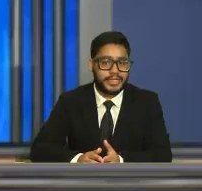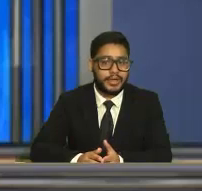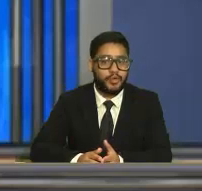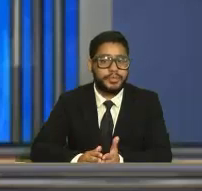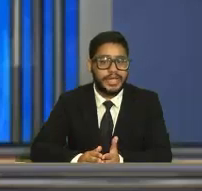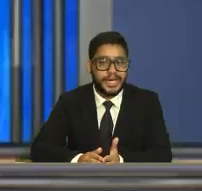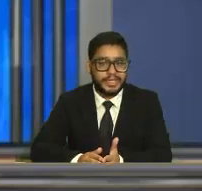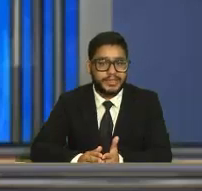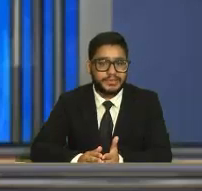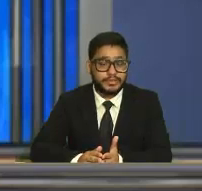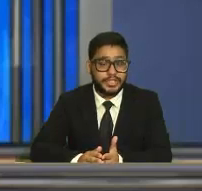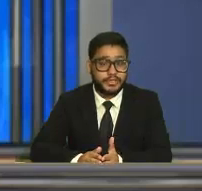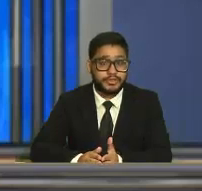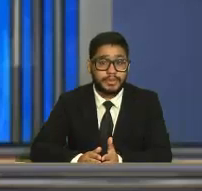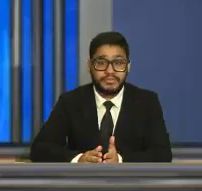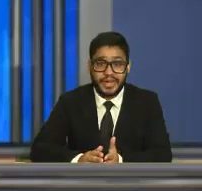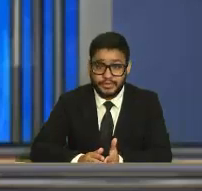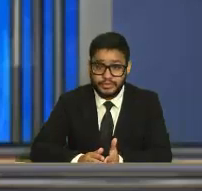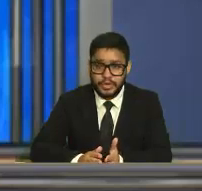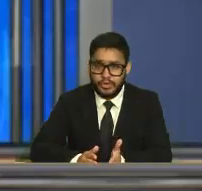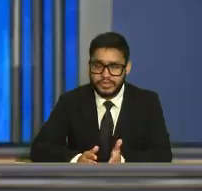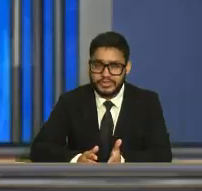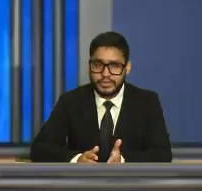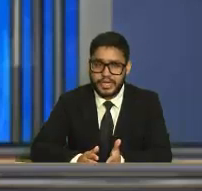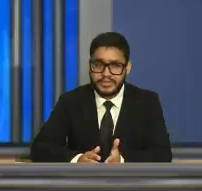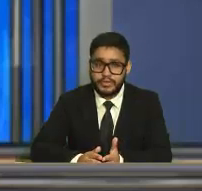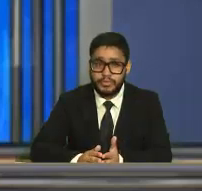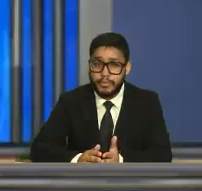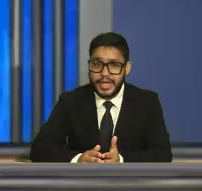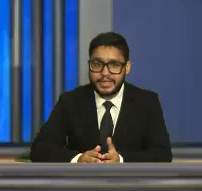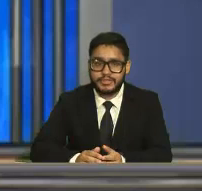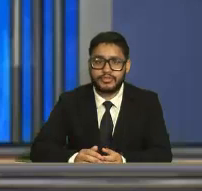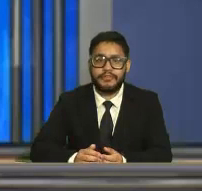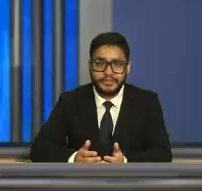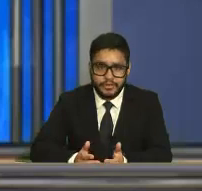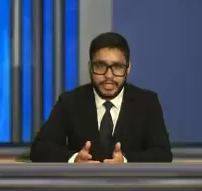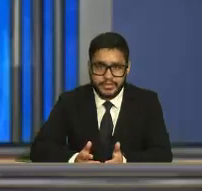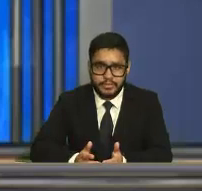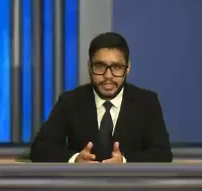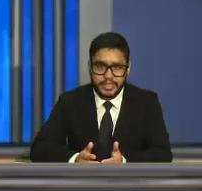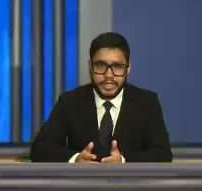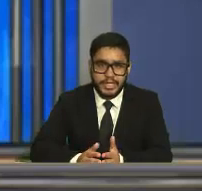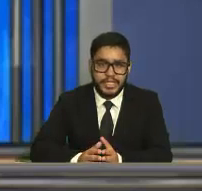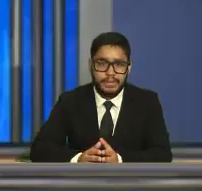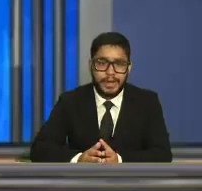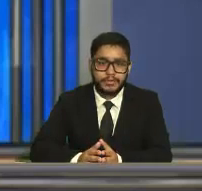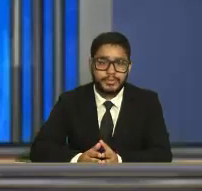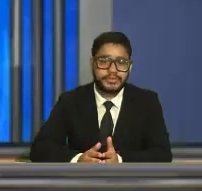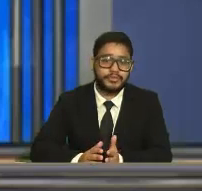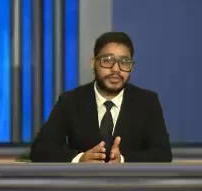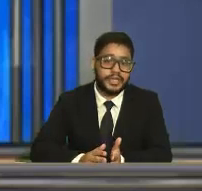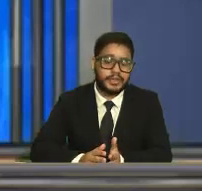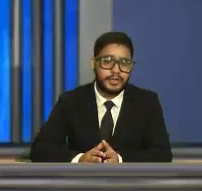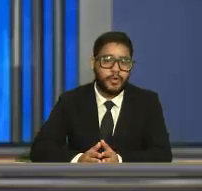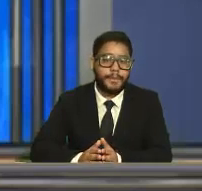machucada, humilhada e tem seus direitos privados, ou se você conhece alguma mulher que sofre violência doméstica, ligue para o